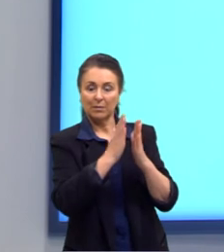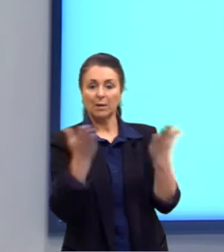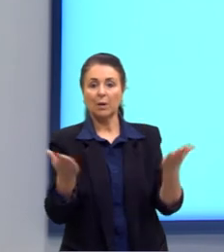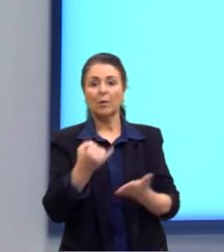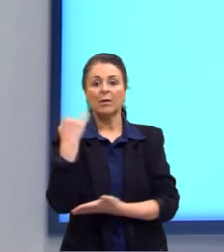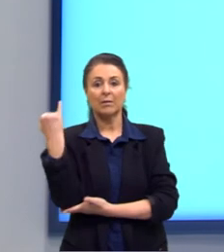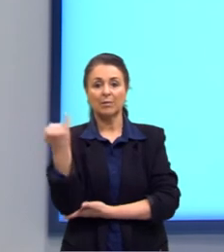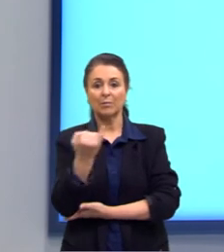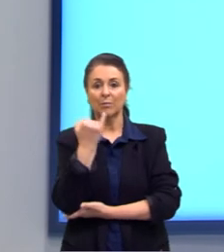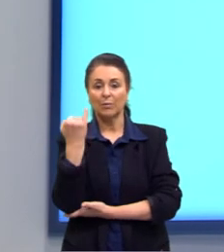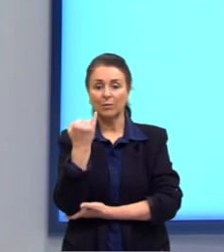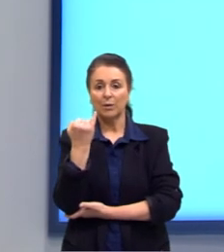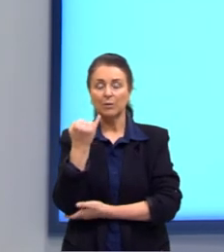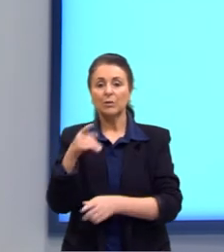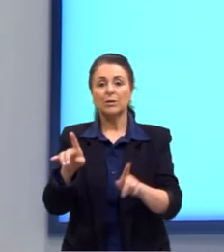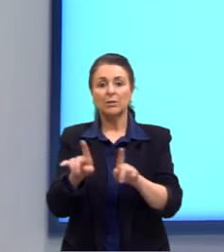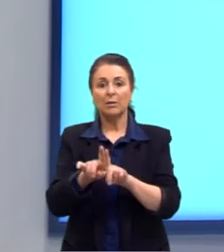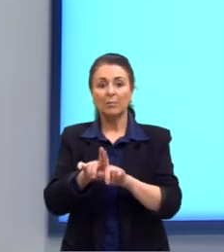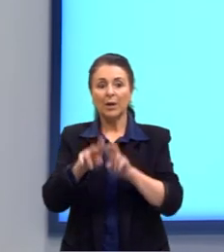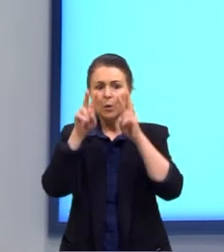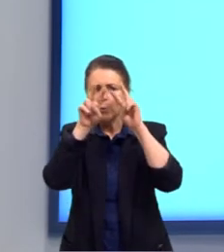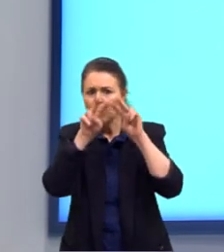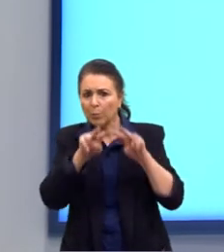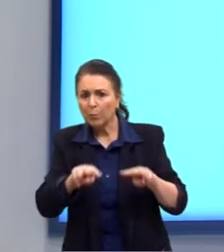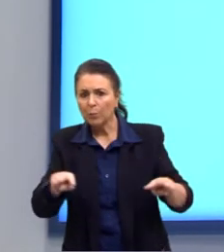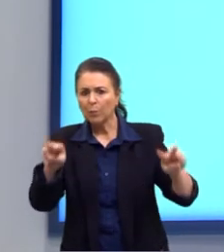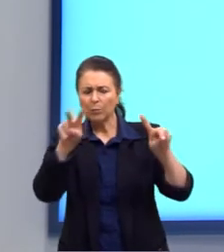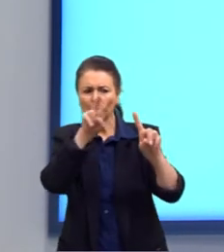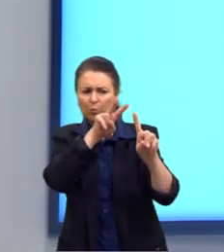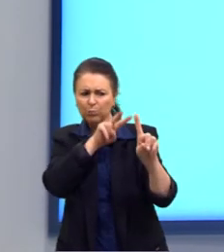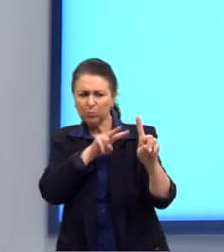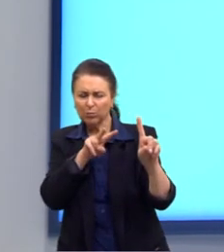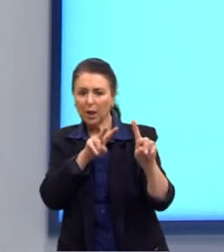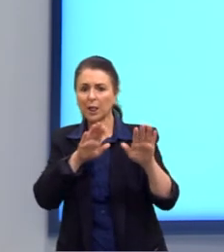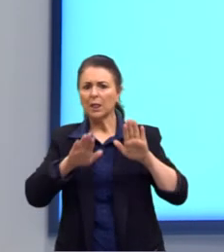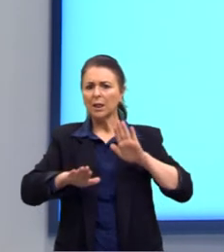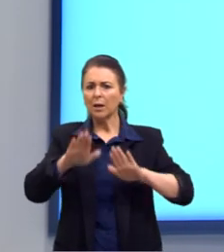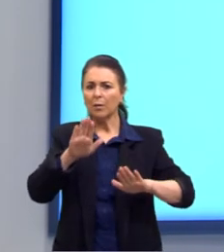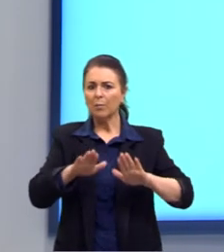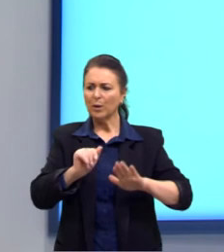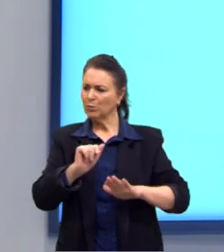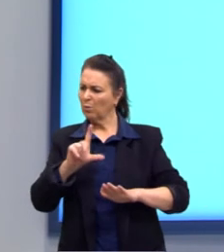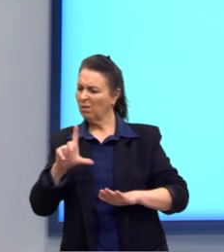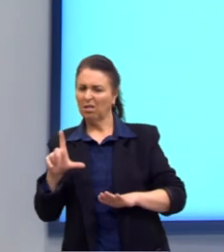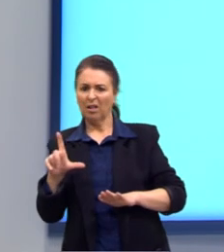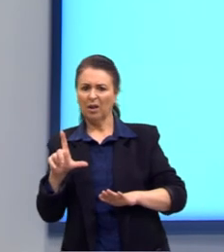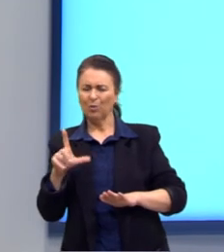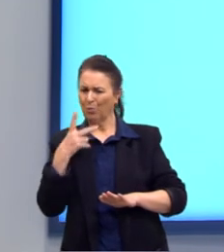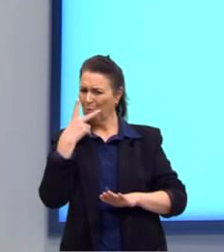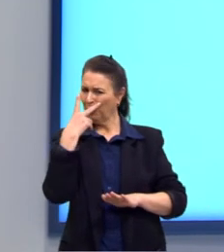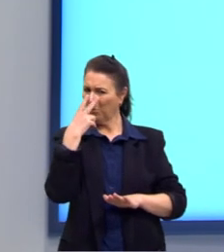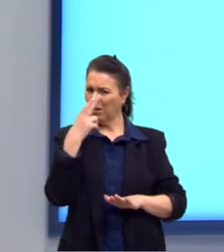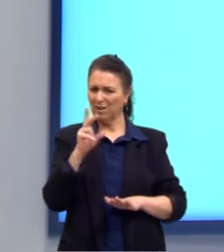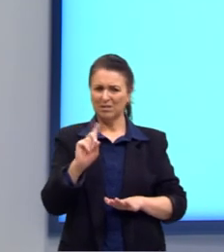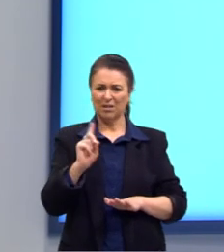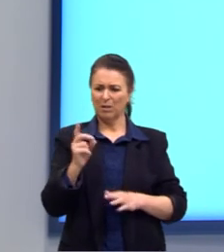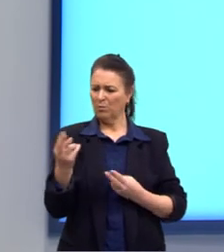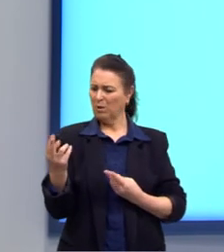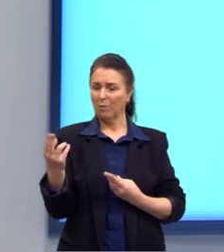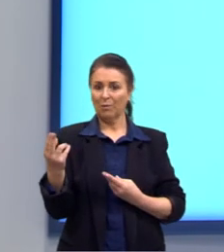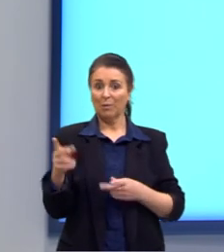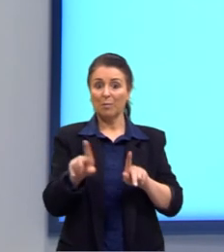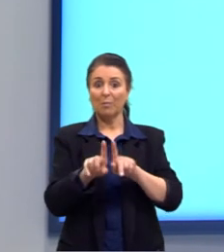que é ali, né, gente, o ponto de vista. Ah, mas dependendo do lado, parece que a figura não é congruente.